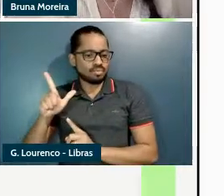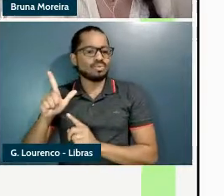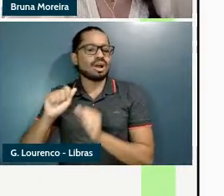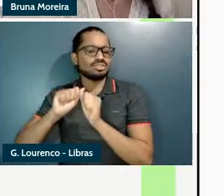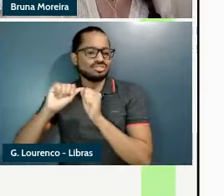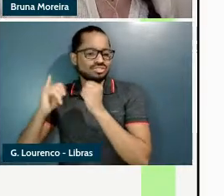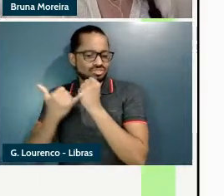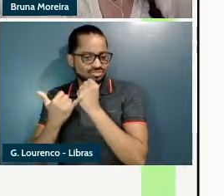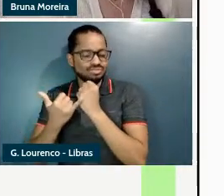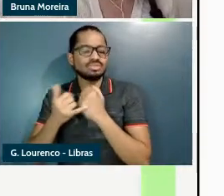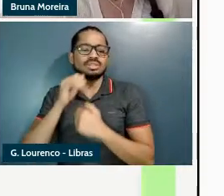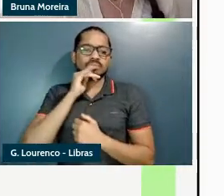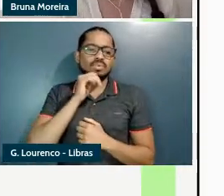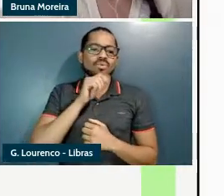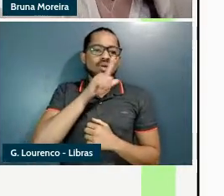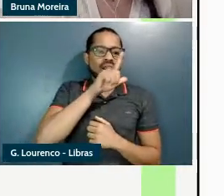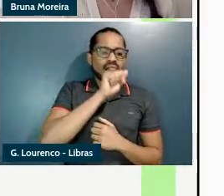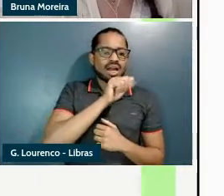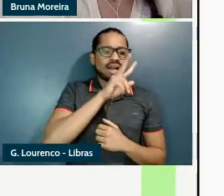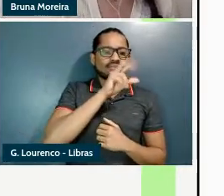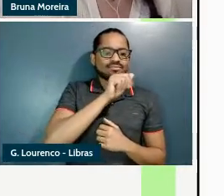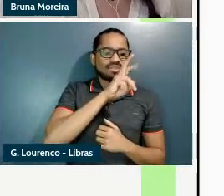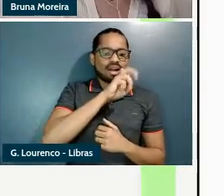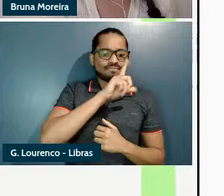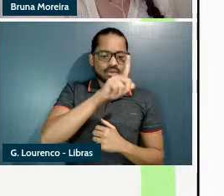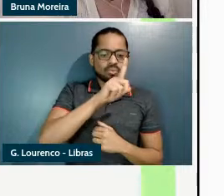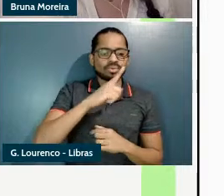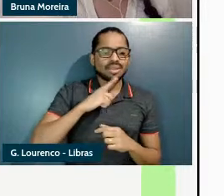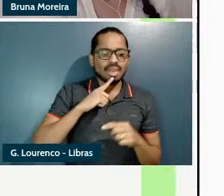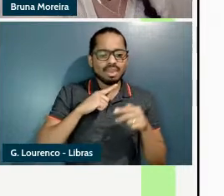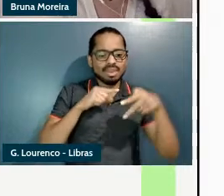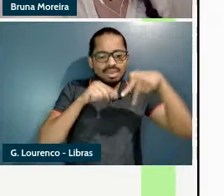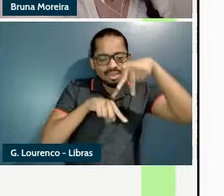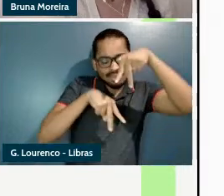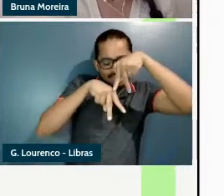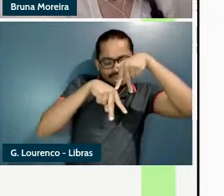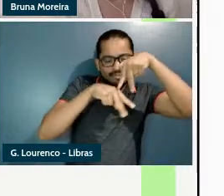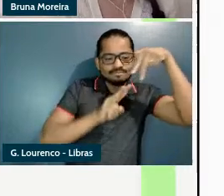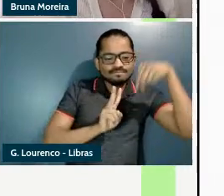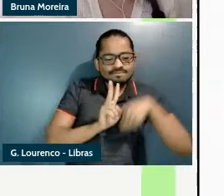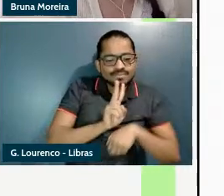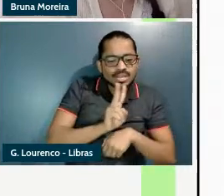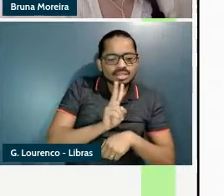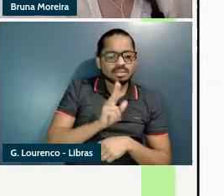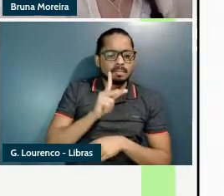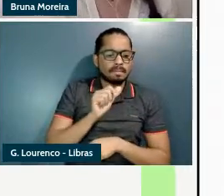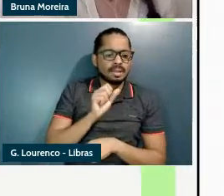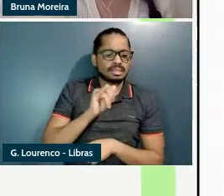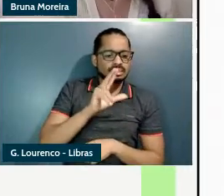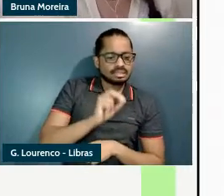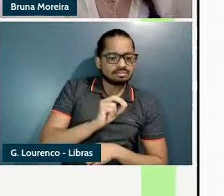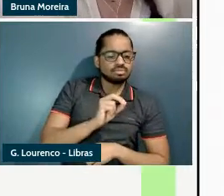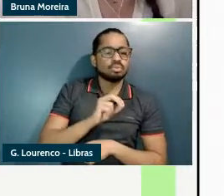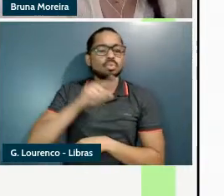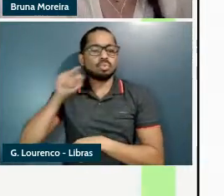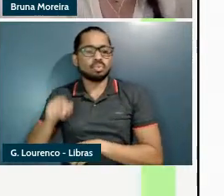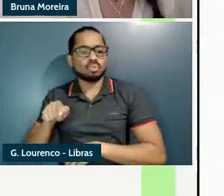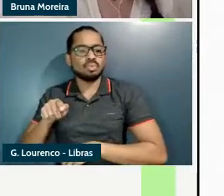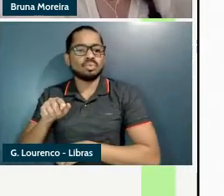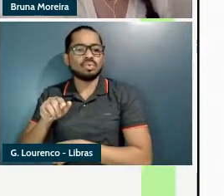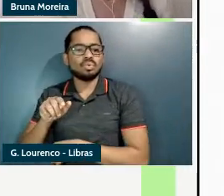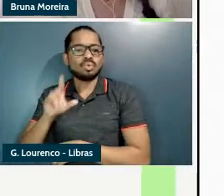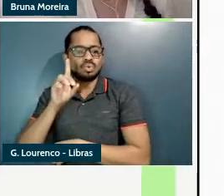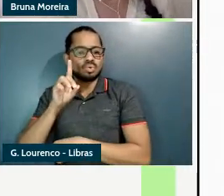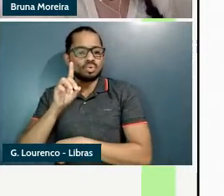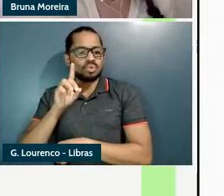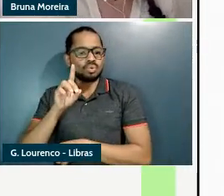que Lavável a classe de Lavável tem um Vzinho passivo mas Durável já não tem os autores trazem argumentos para